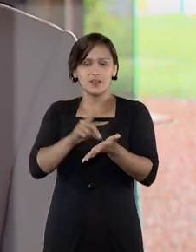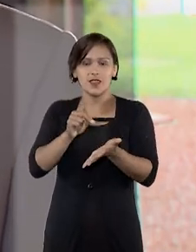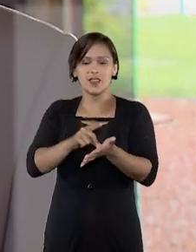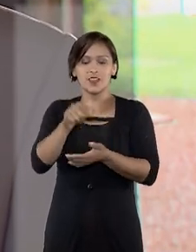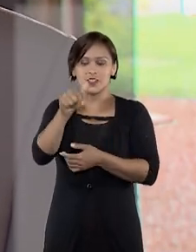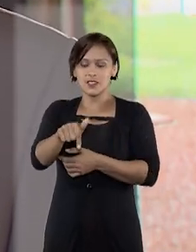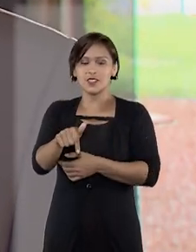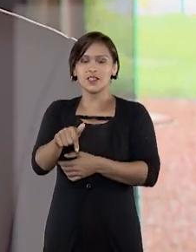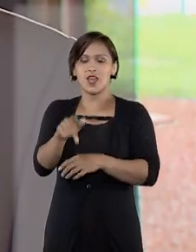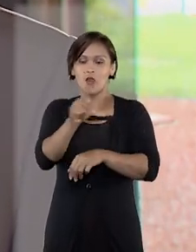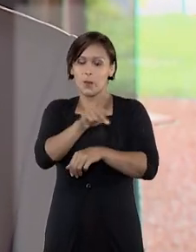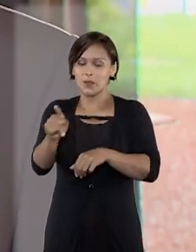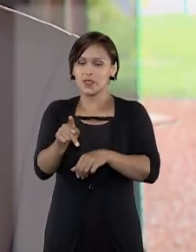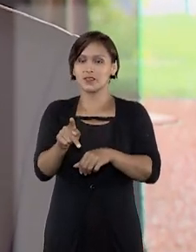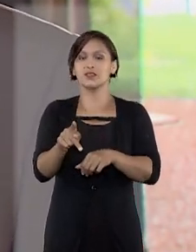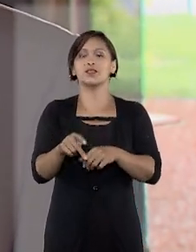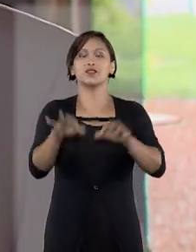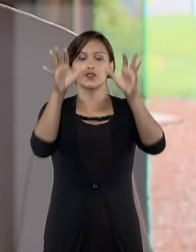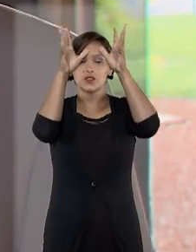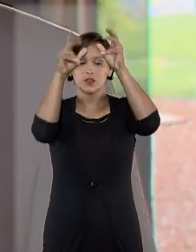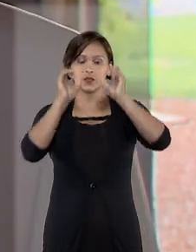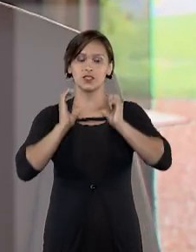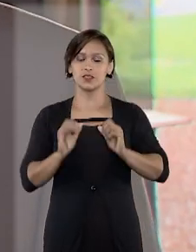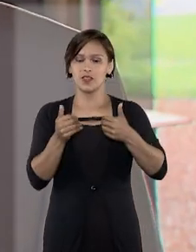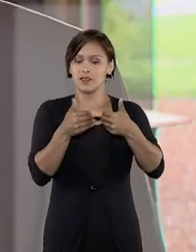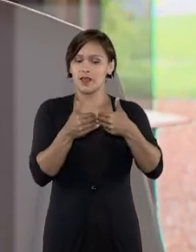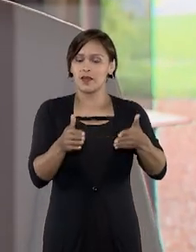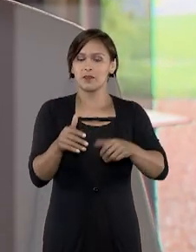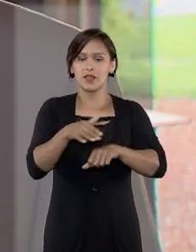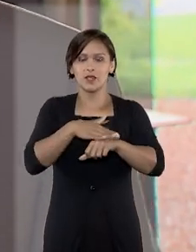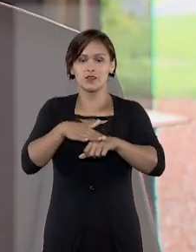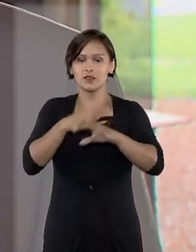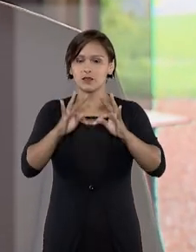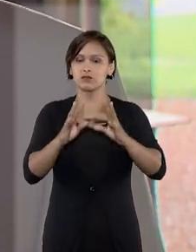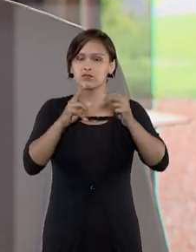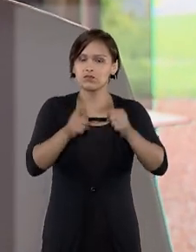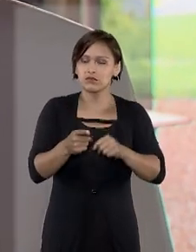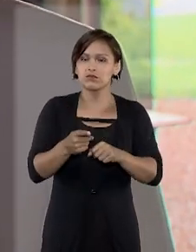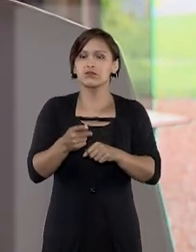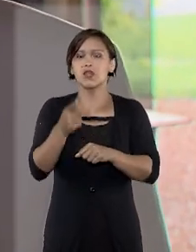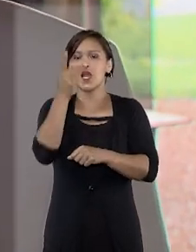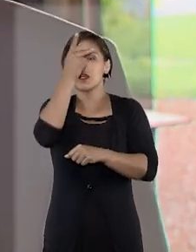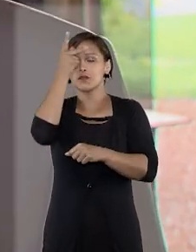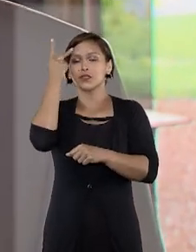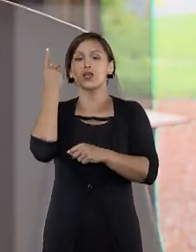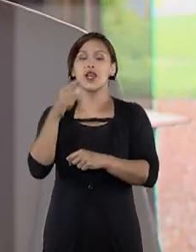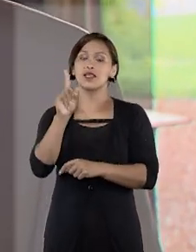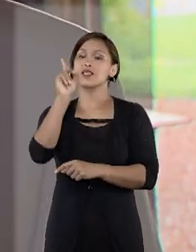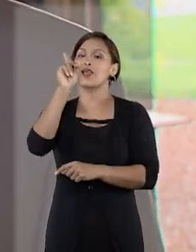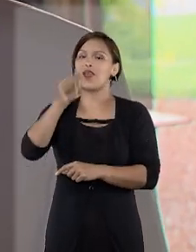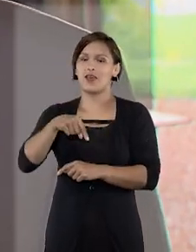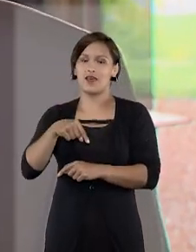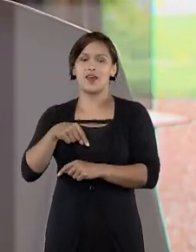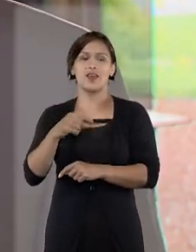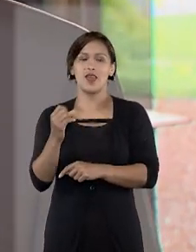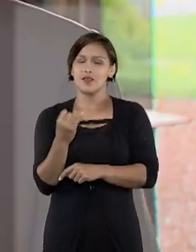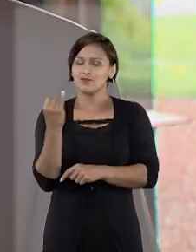tribunal superior, do Tribunal da Cidadania, está aberto para falar com todas as pessoas, isso é algo